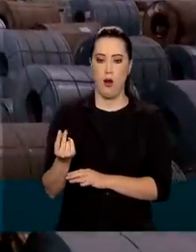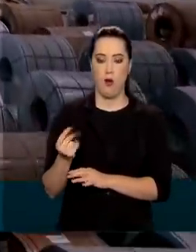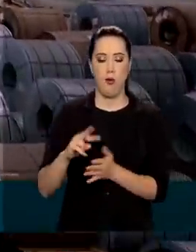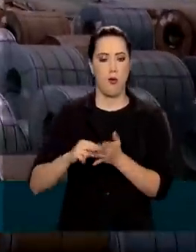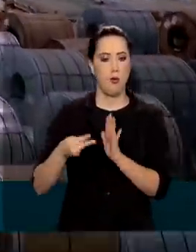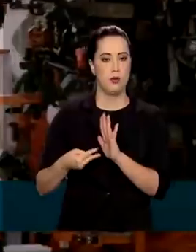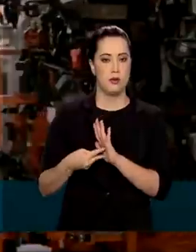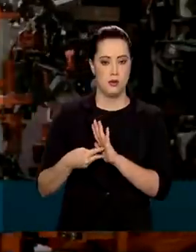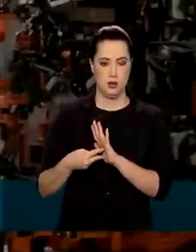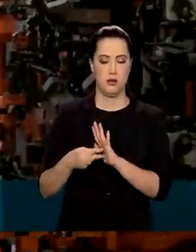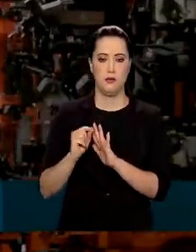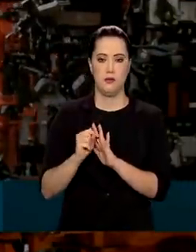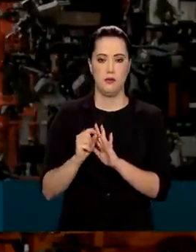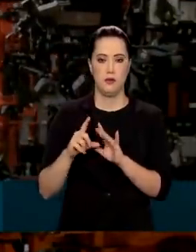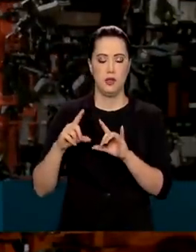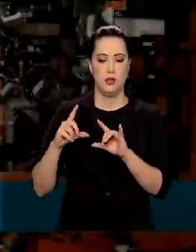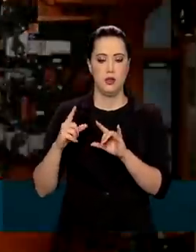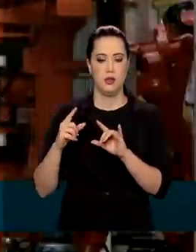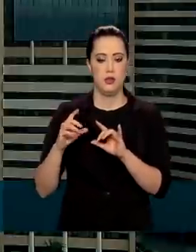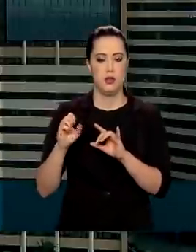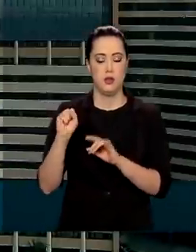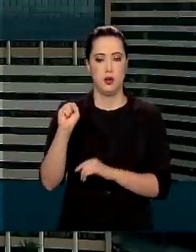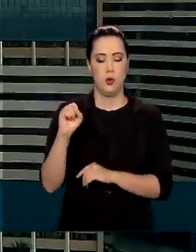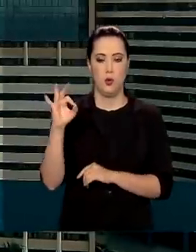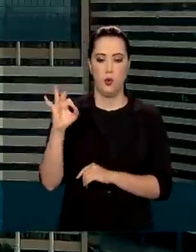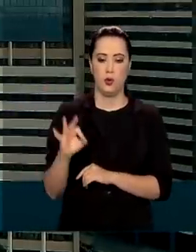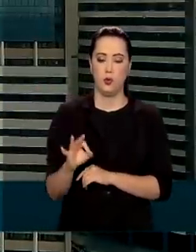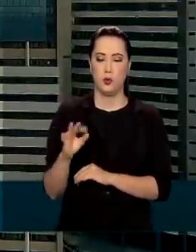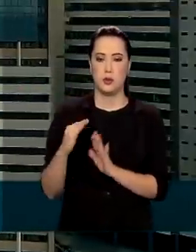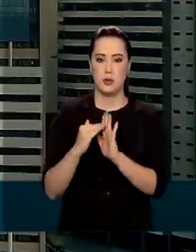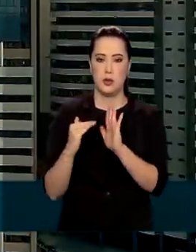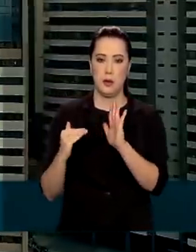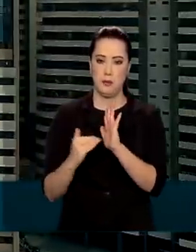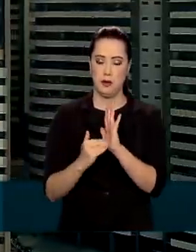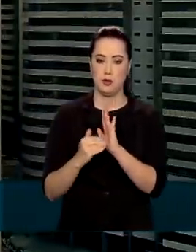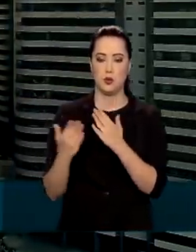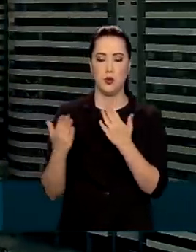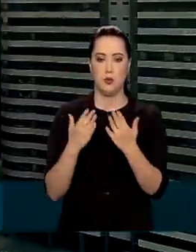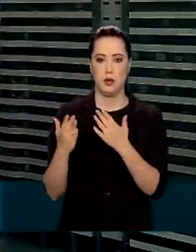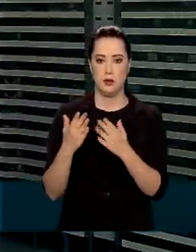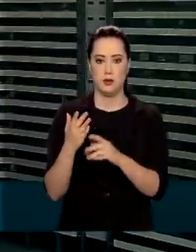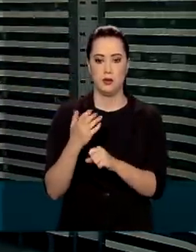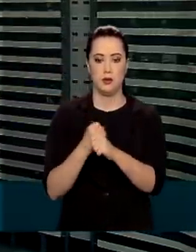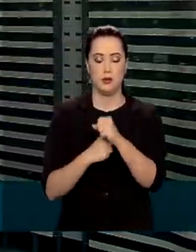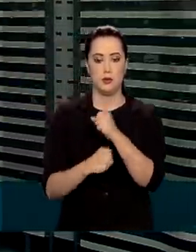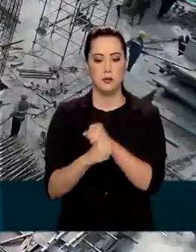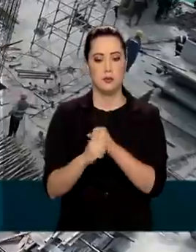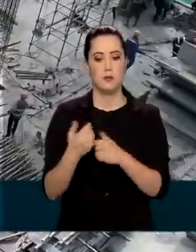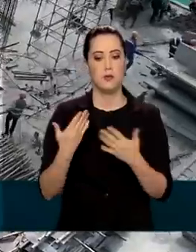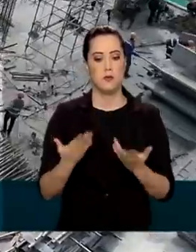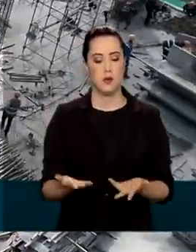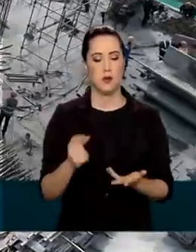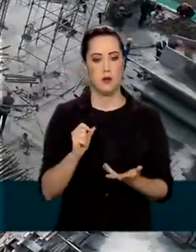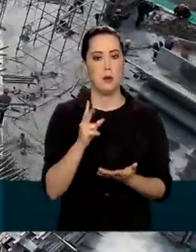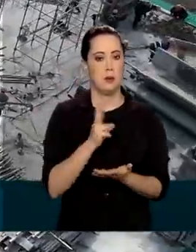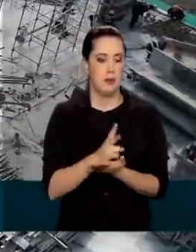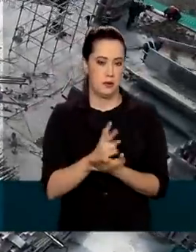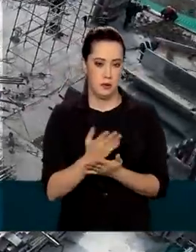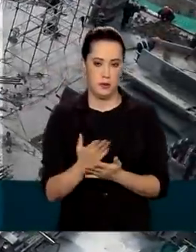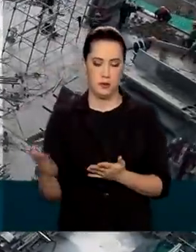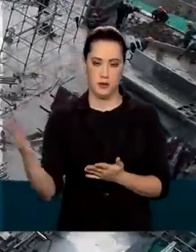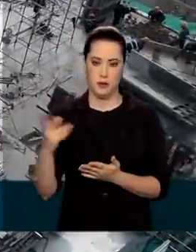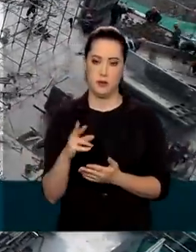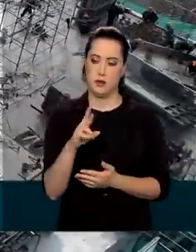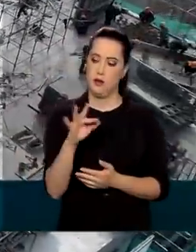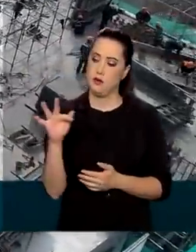representa um recuo de quase 8% em relação ao mesmo período de 2019. Mesmo assim, a